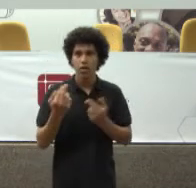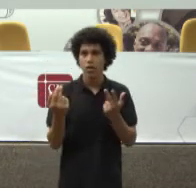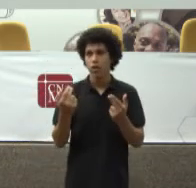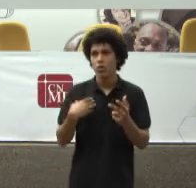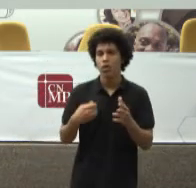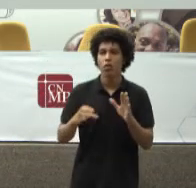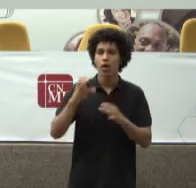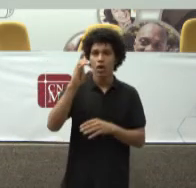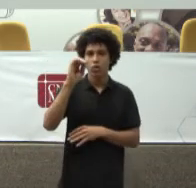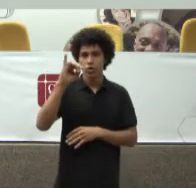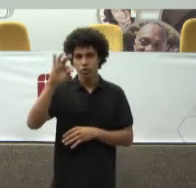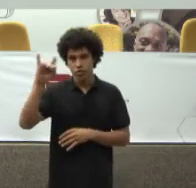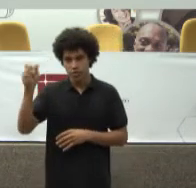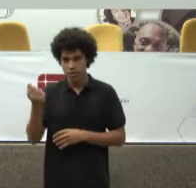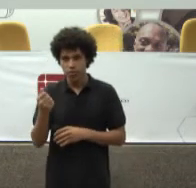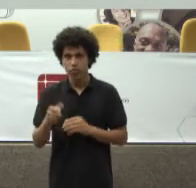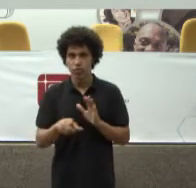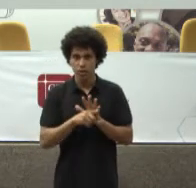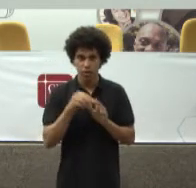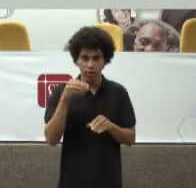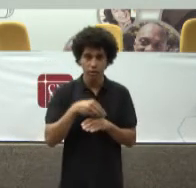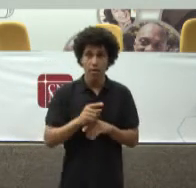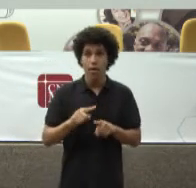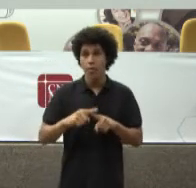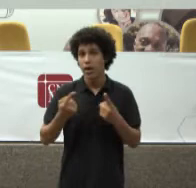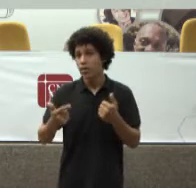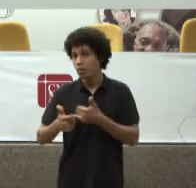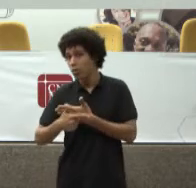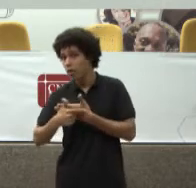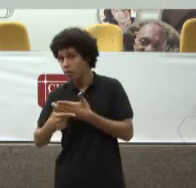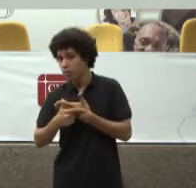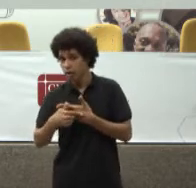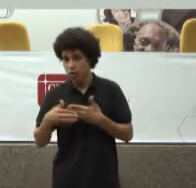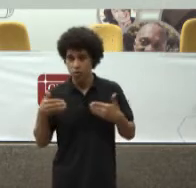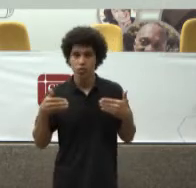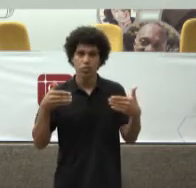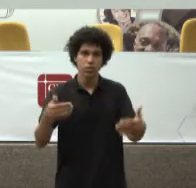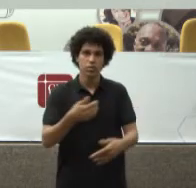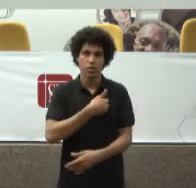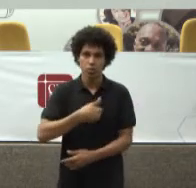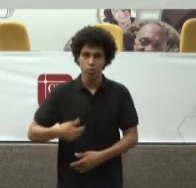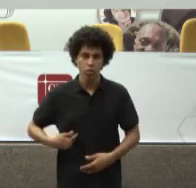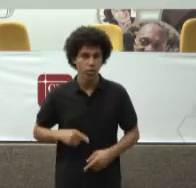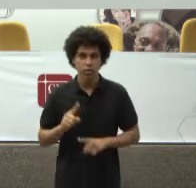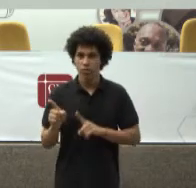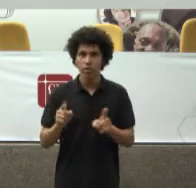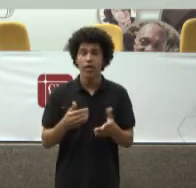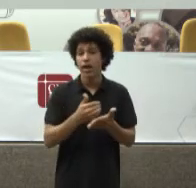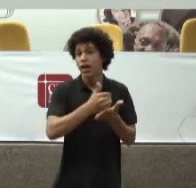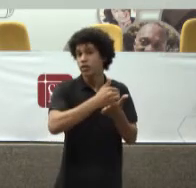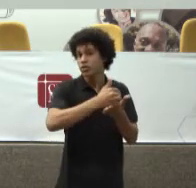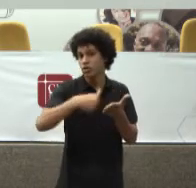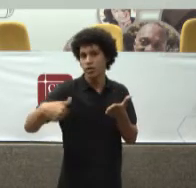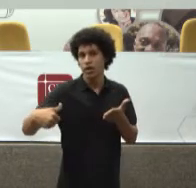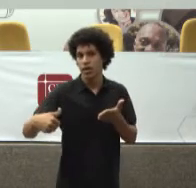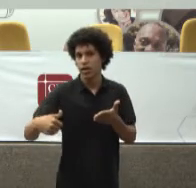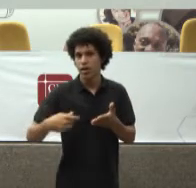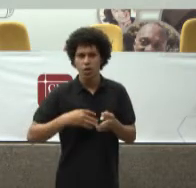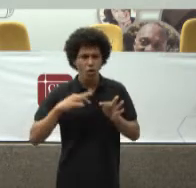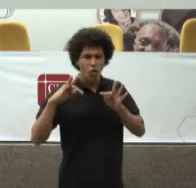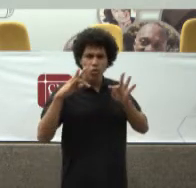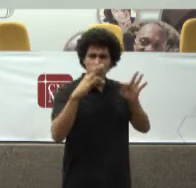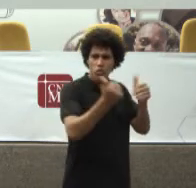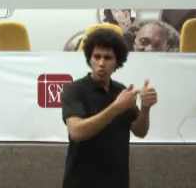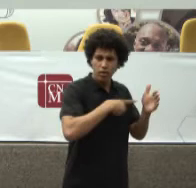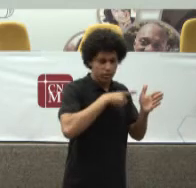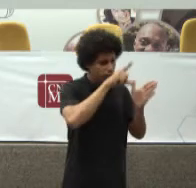papel Do Ministério Público Não é esse O papel Do Ministério Público É tirar Da Constituição Todos os direitos E